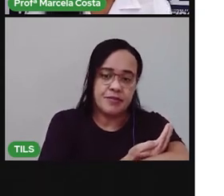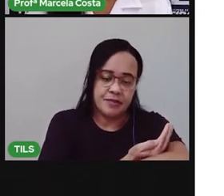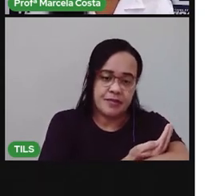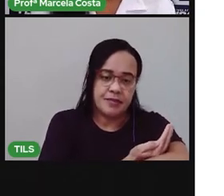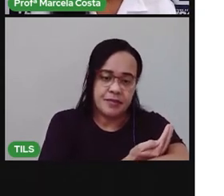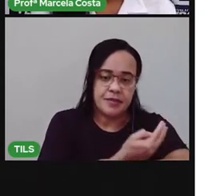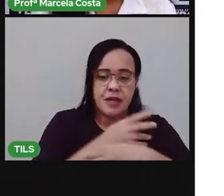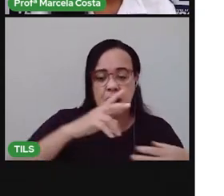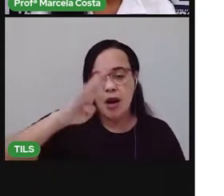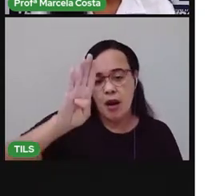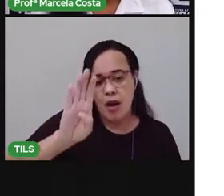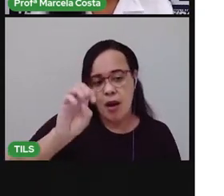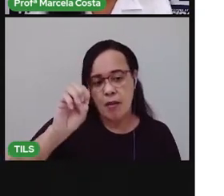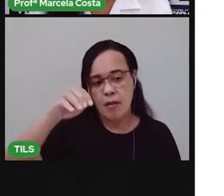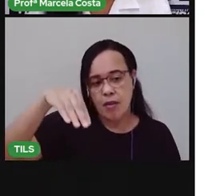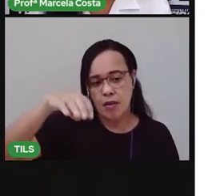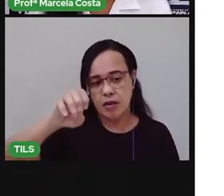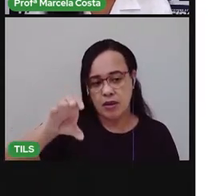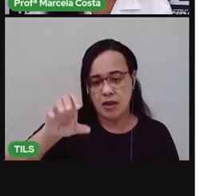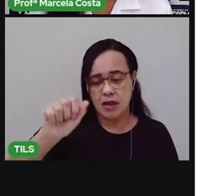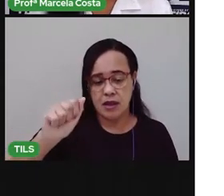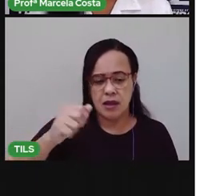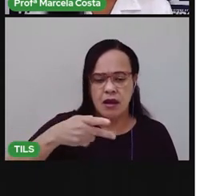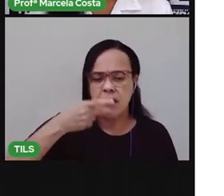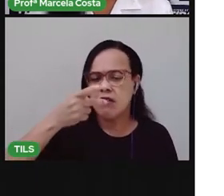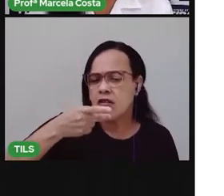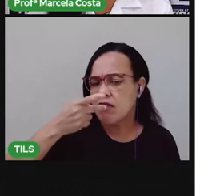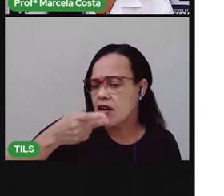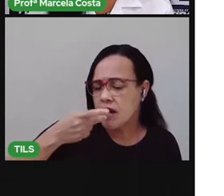Quantas vezes você abriu a boca pra falar essa palavra?